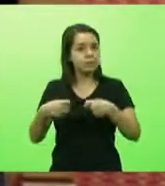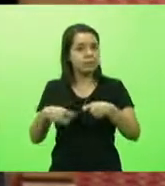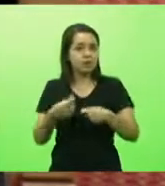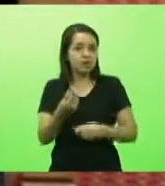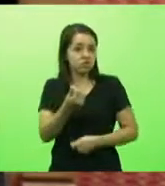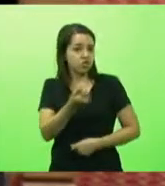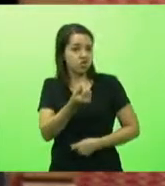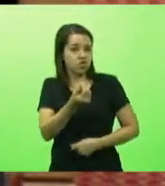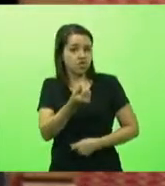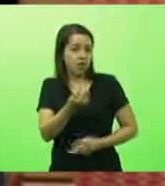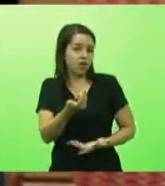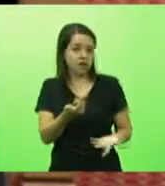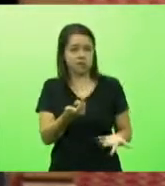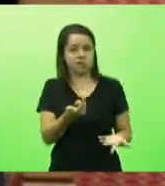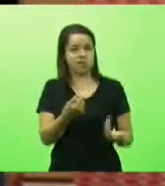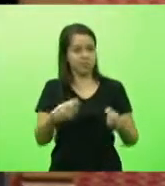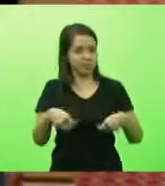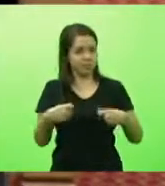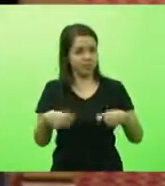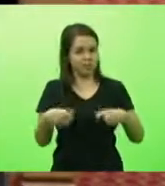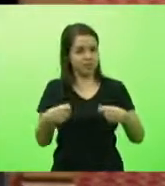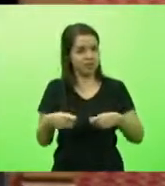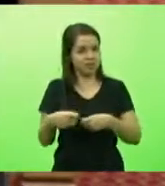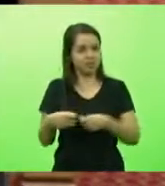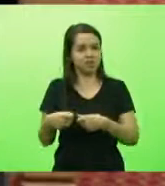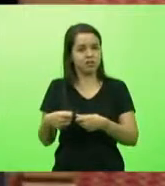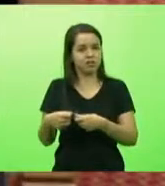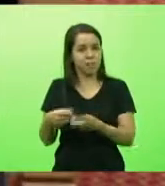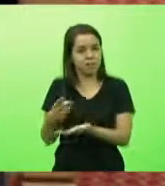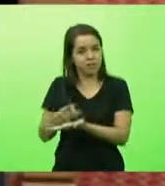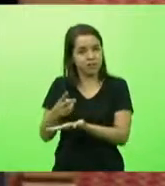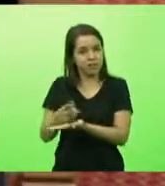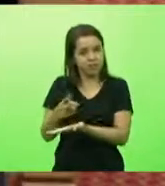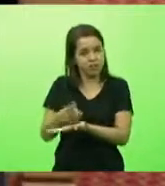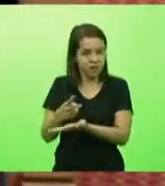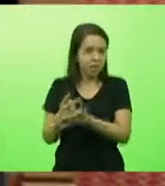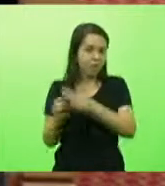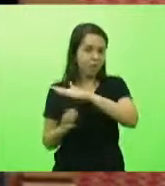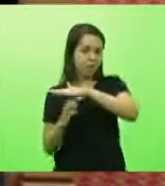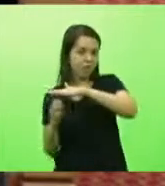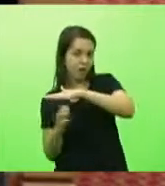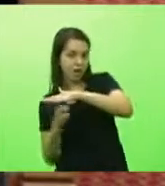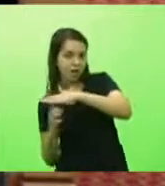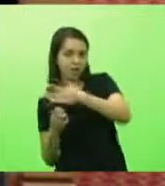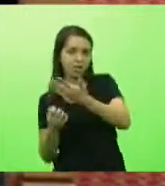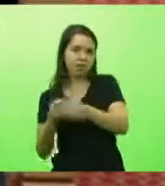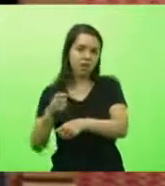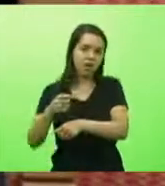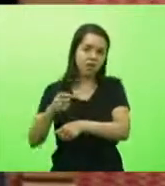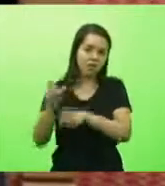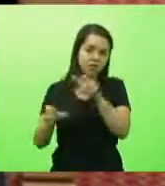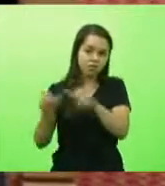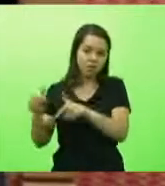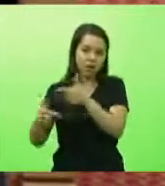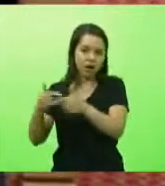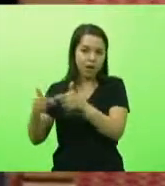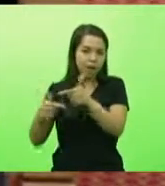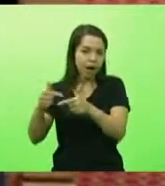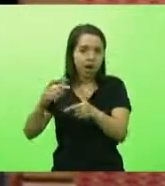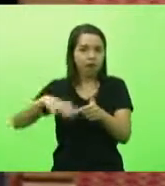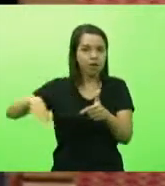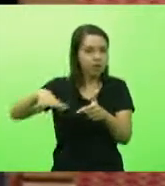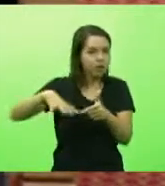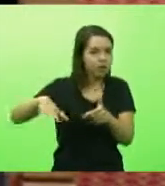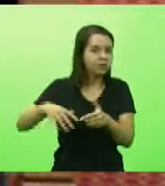dependem de manter como empresa os empregos, as pessoas todas ali envolvidas